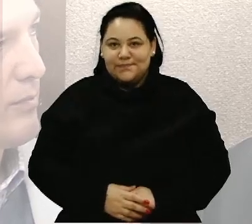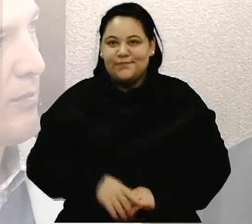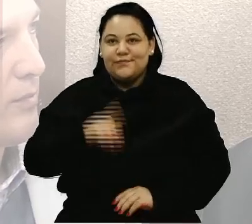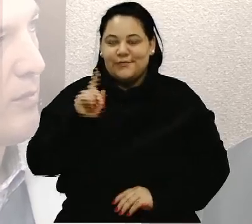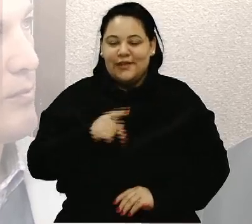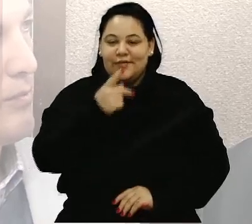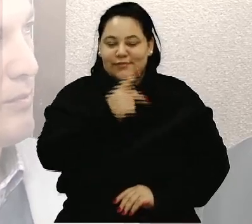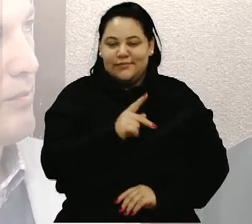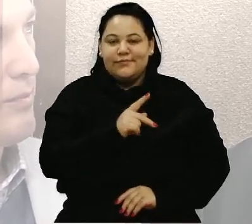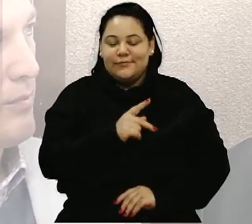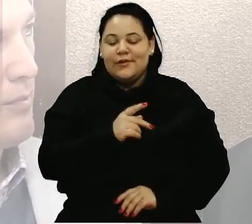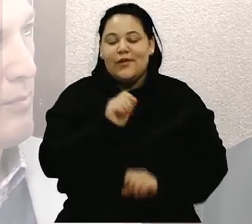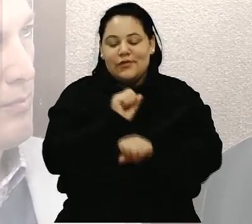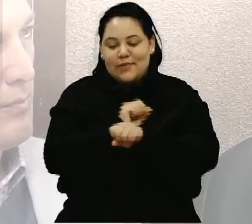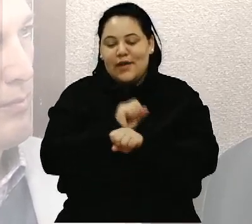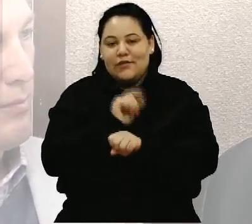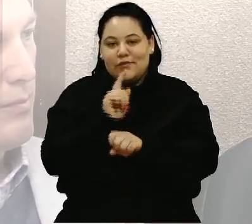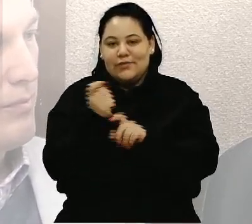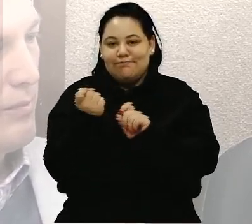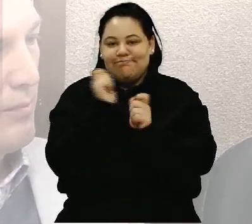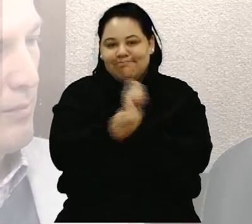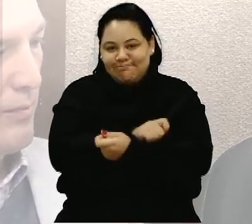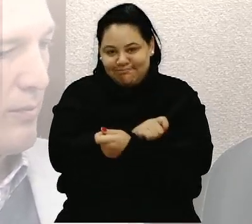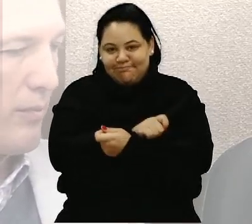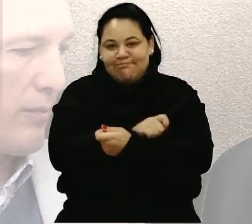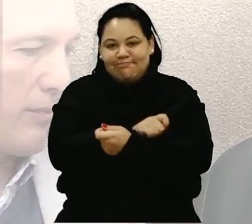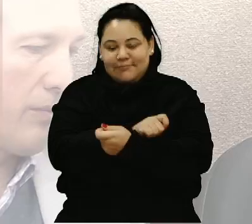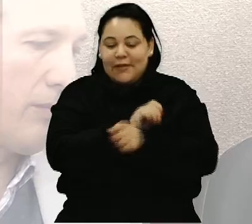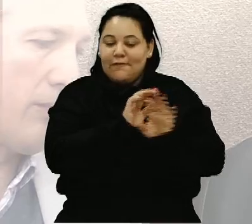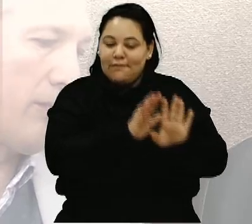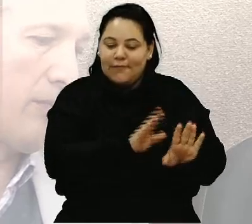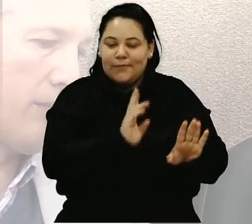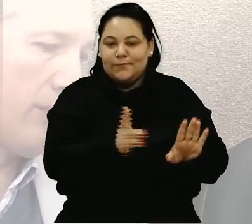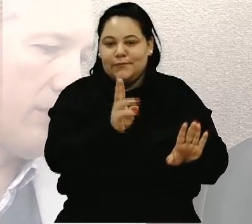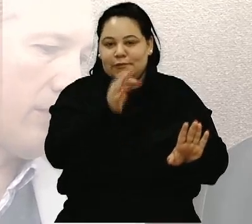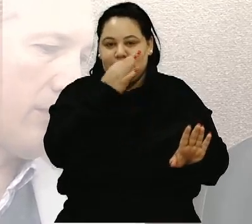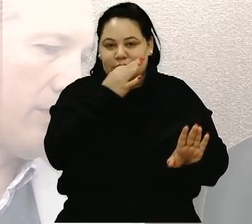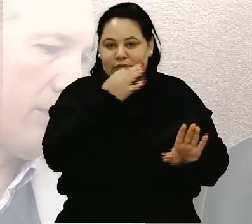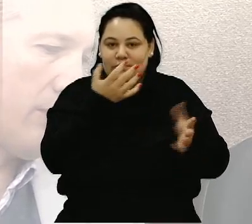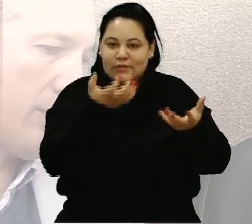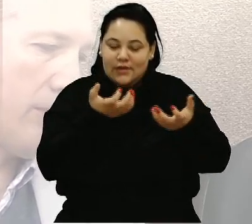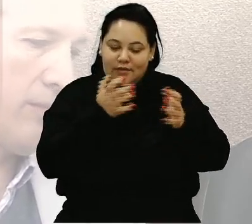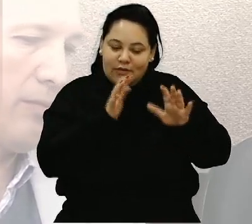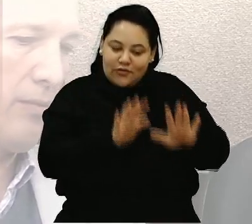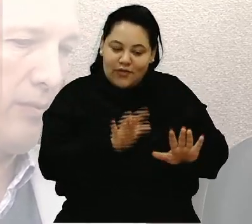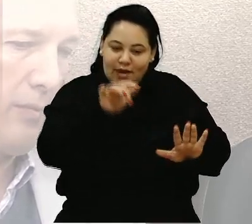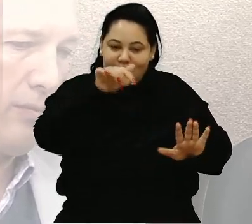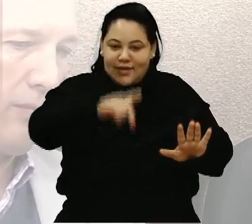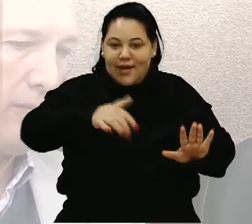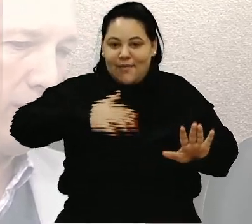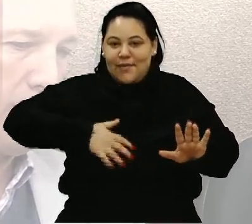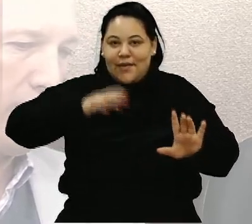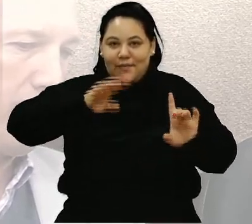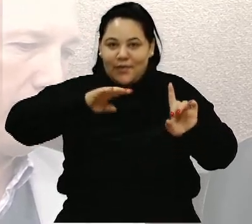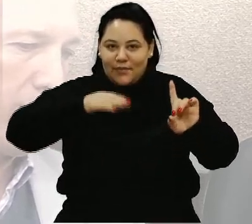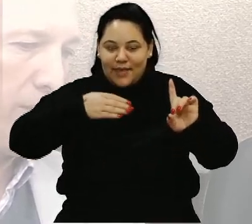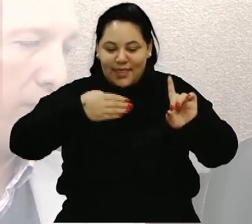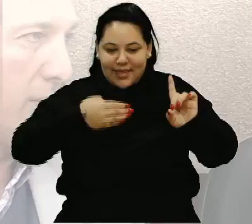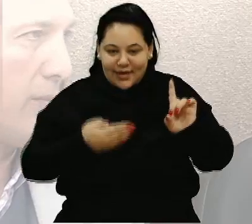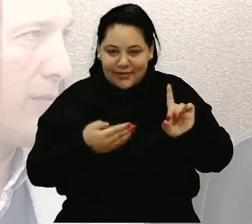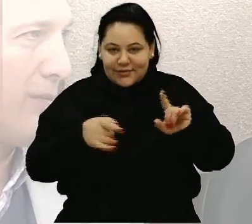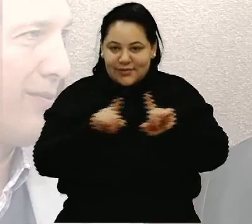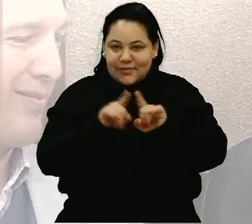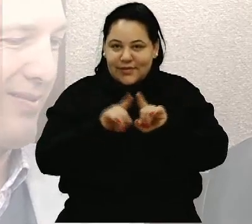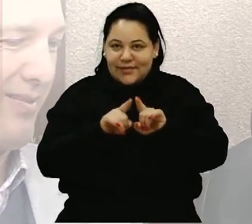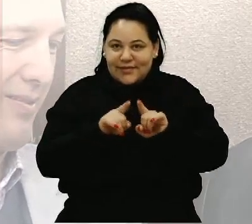reverta essa situação. Então eu só quero deixar aqui a minha homenagem. O senhor se acalmei para não ter um